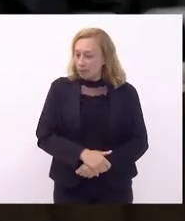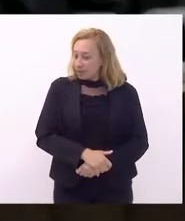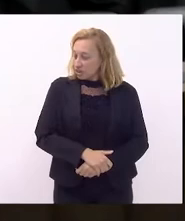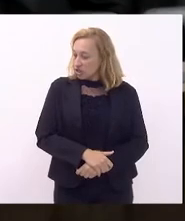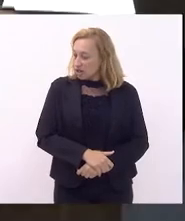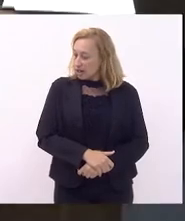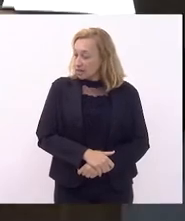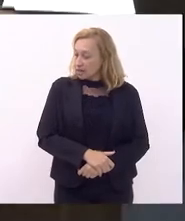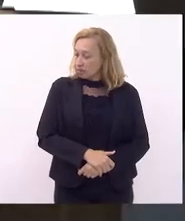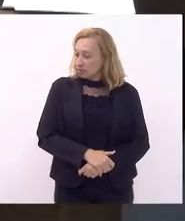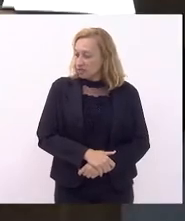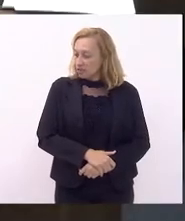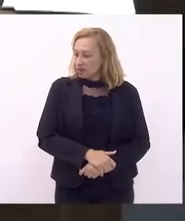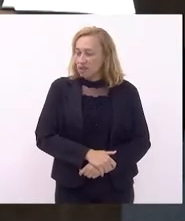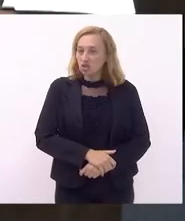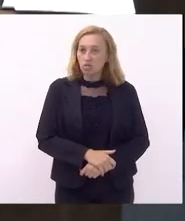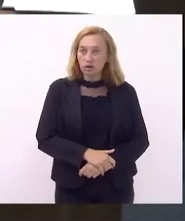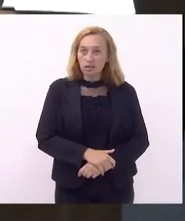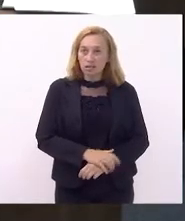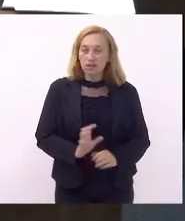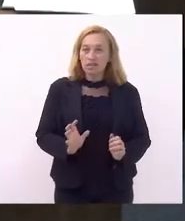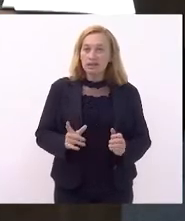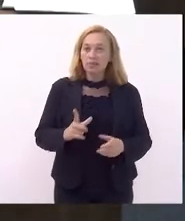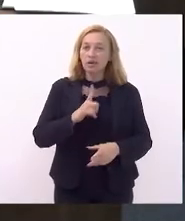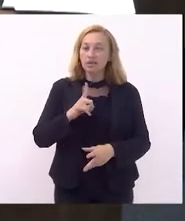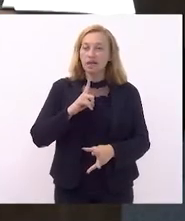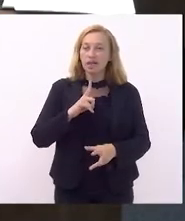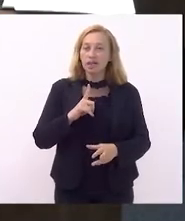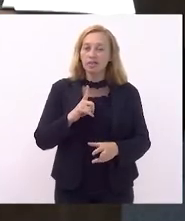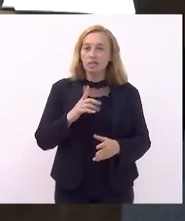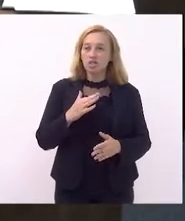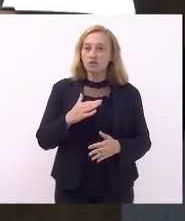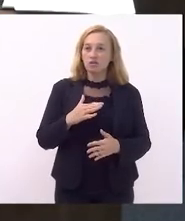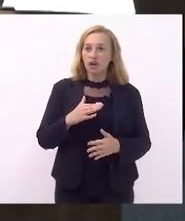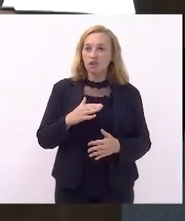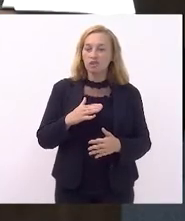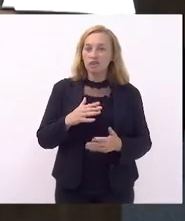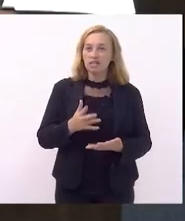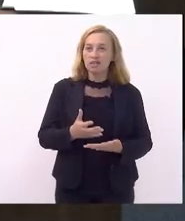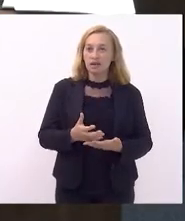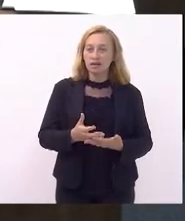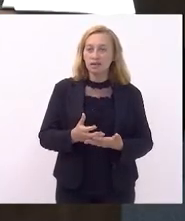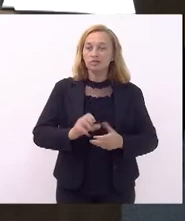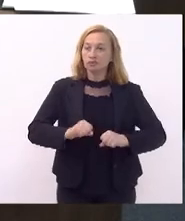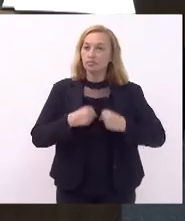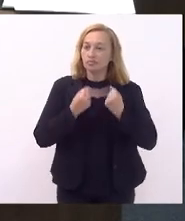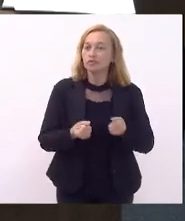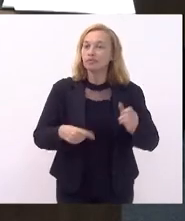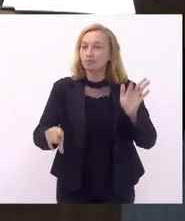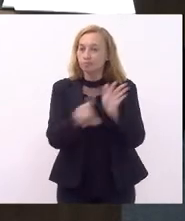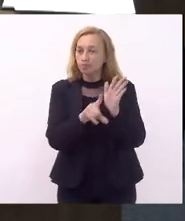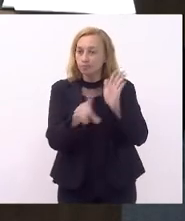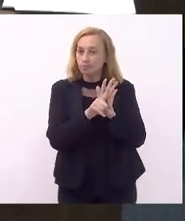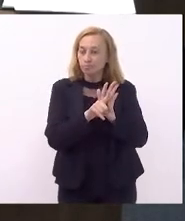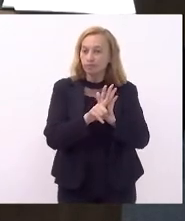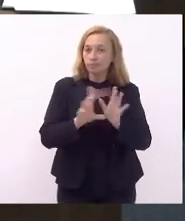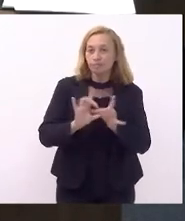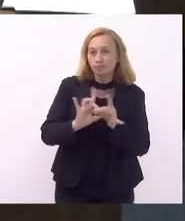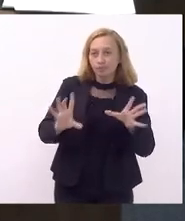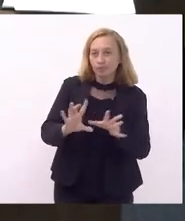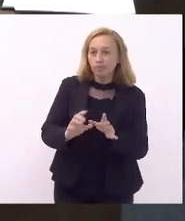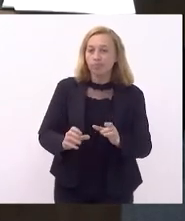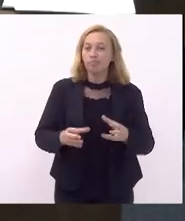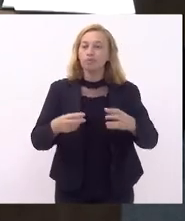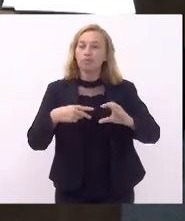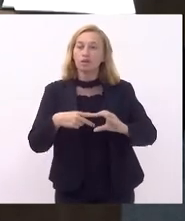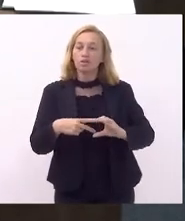Parabenizo pela iniciativa conjunta com a Procuradoria-Geral do Estado, fortalecer em lei a autocomposição da